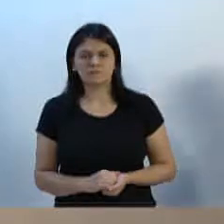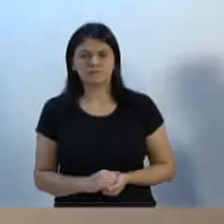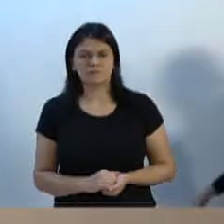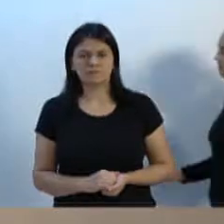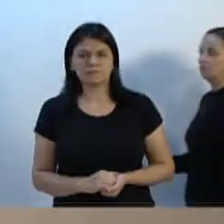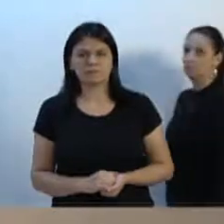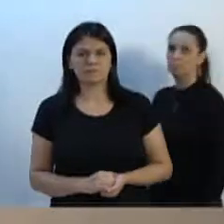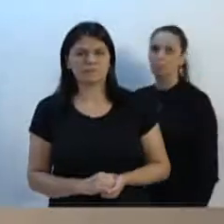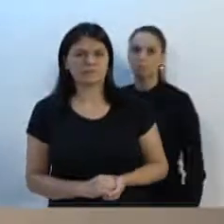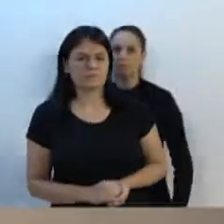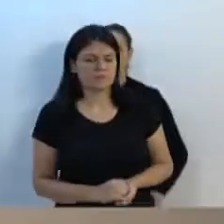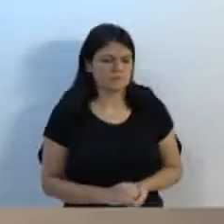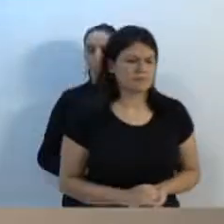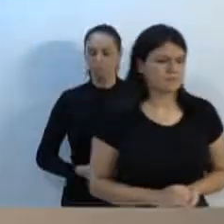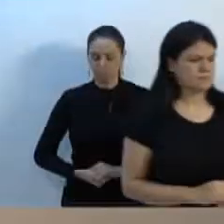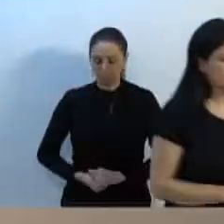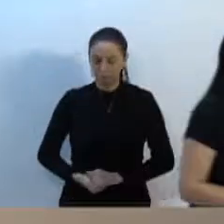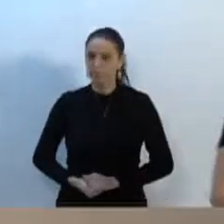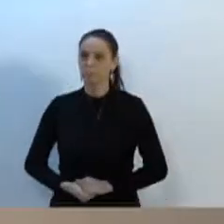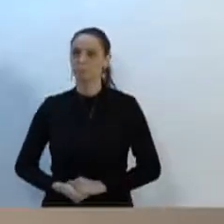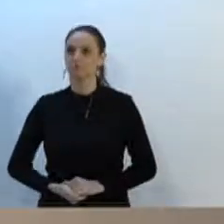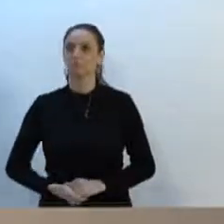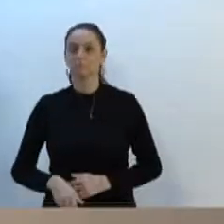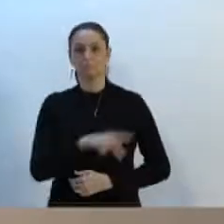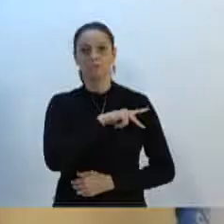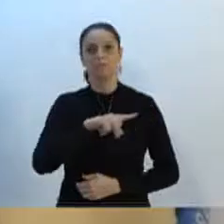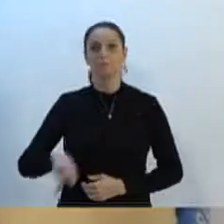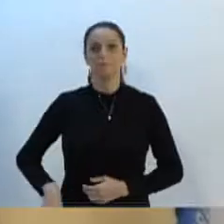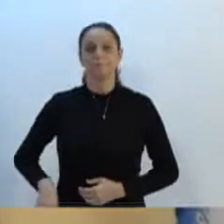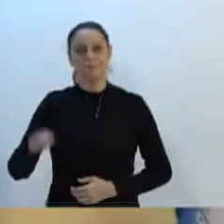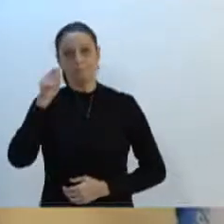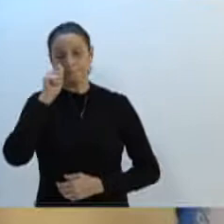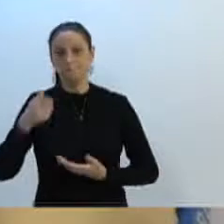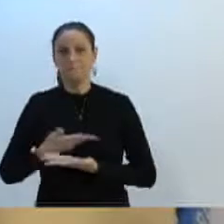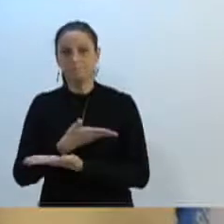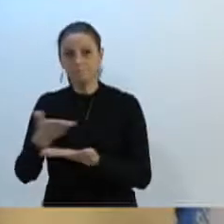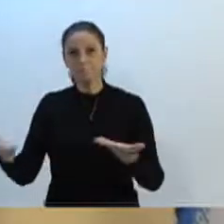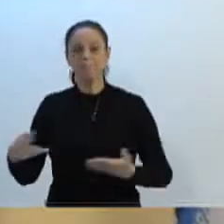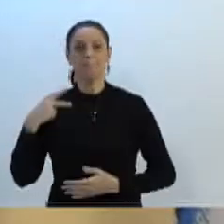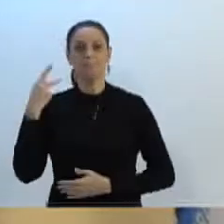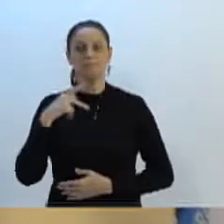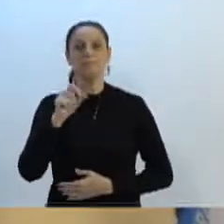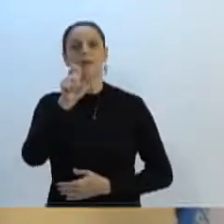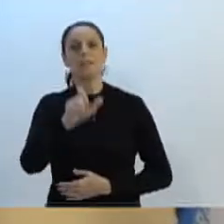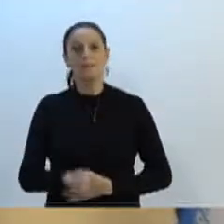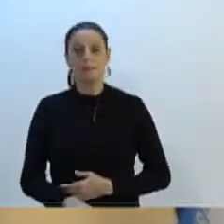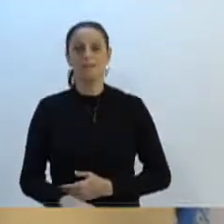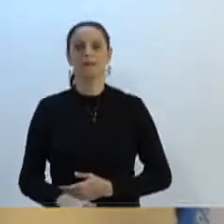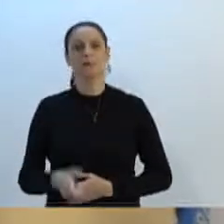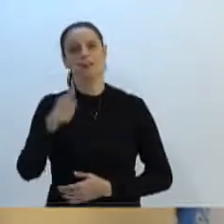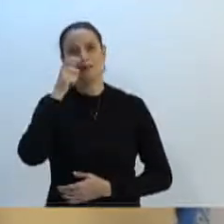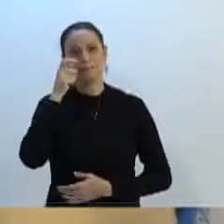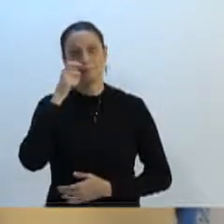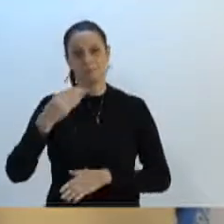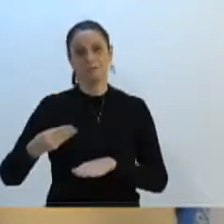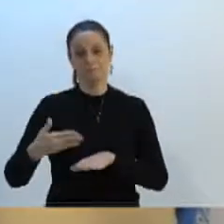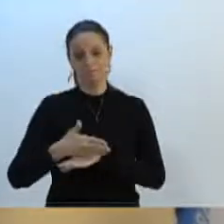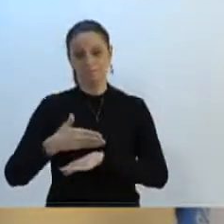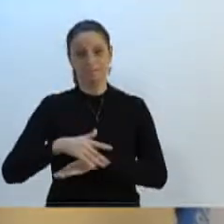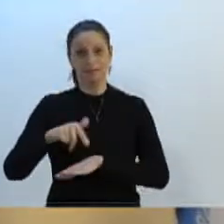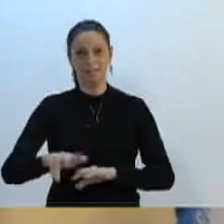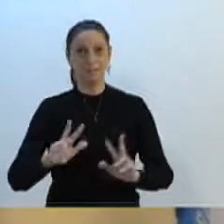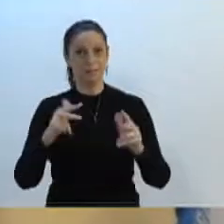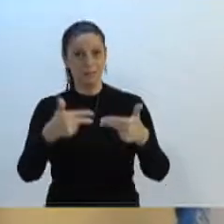Senhor presidente, Almir Vieira, demais colegas vereadores, quem nos assiste do plenário pela